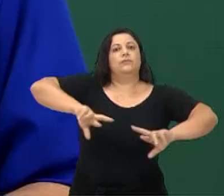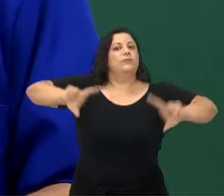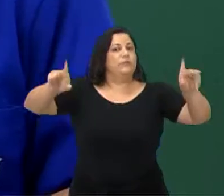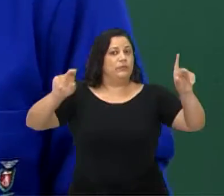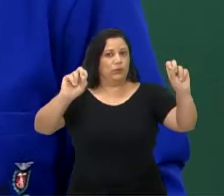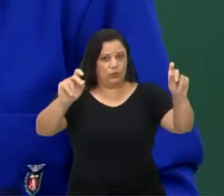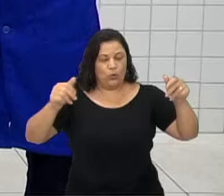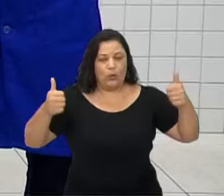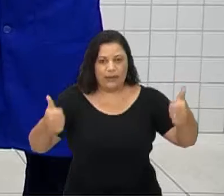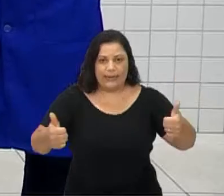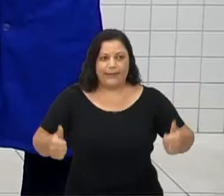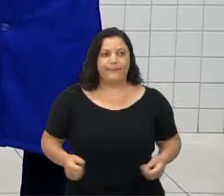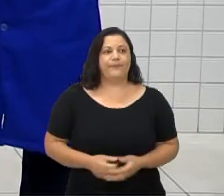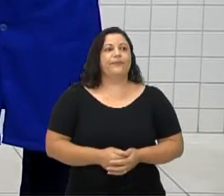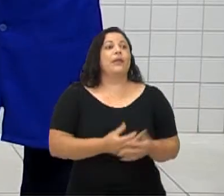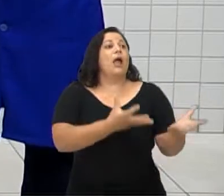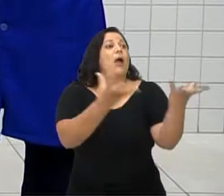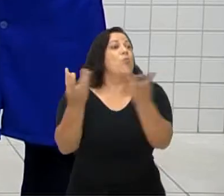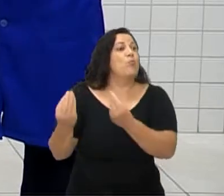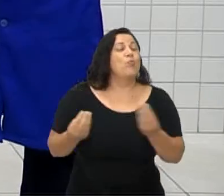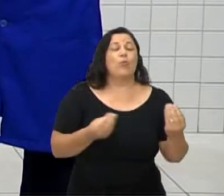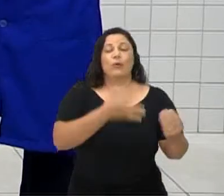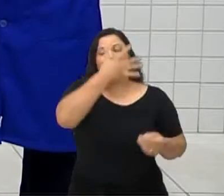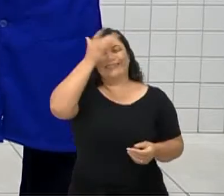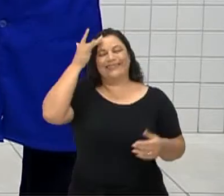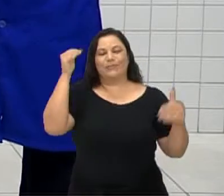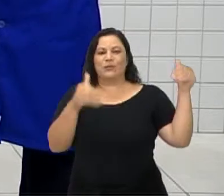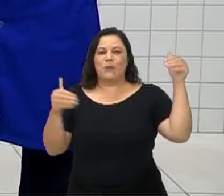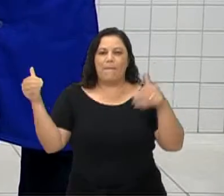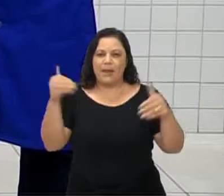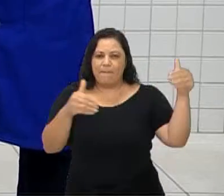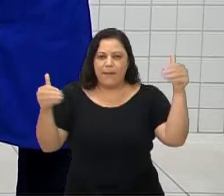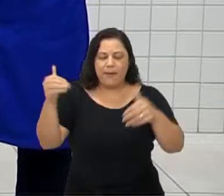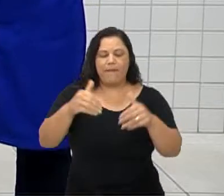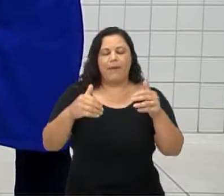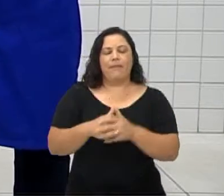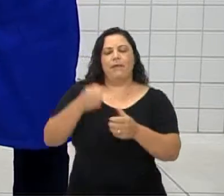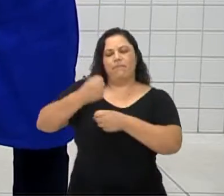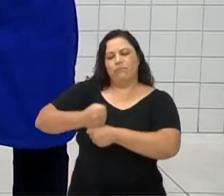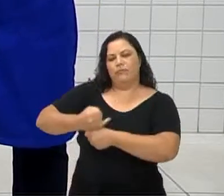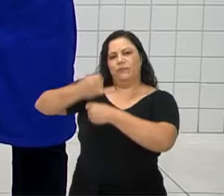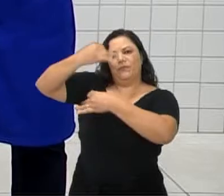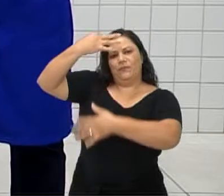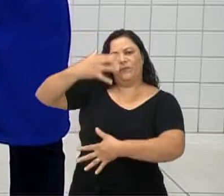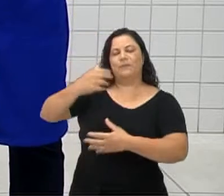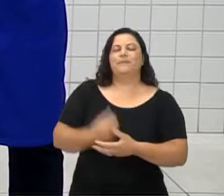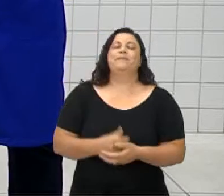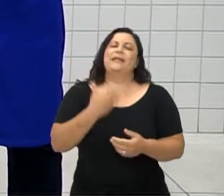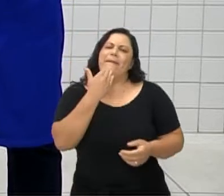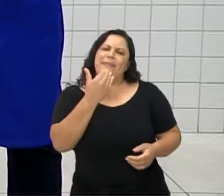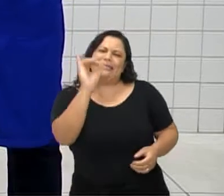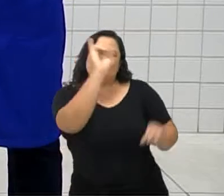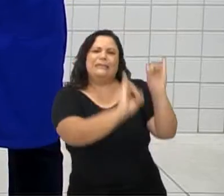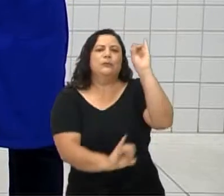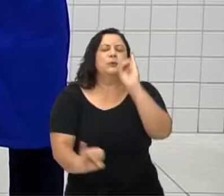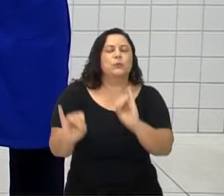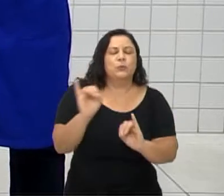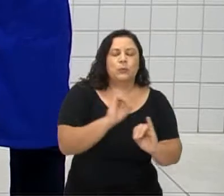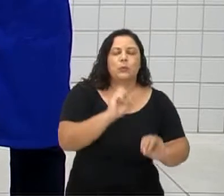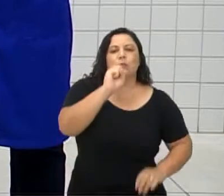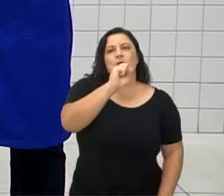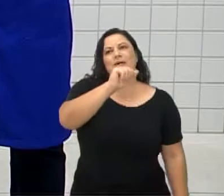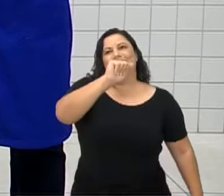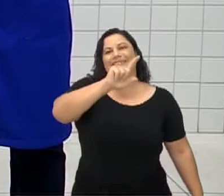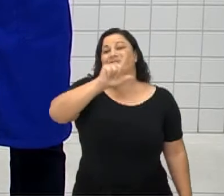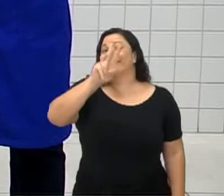Muita gente ainda participando, né? Deixando, pedindo para a gente mandar salve, mandar oi. aqui